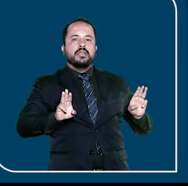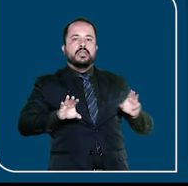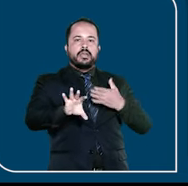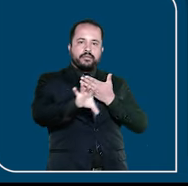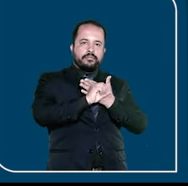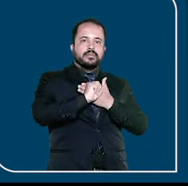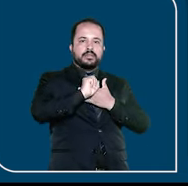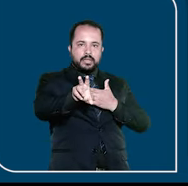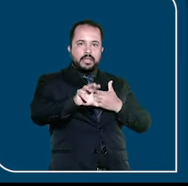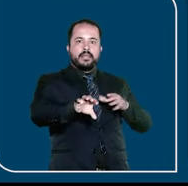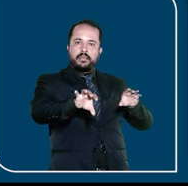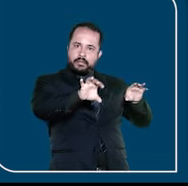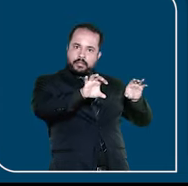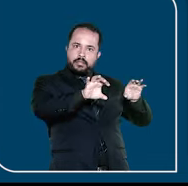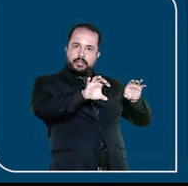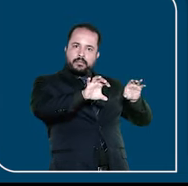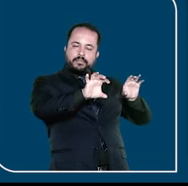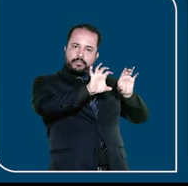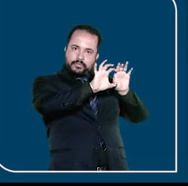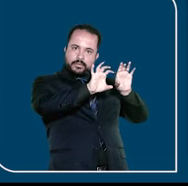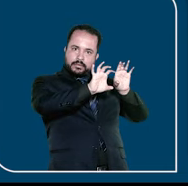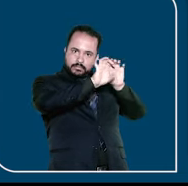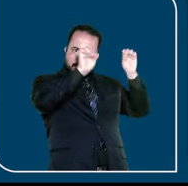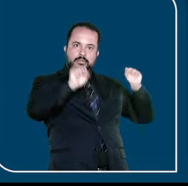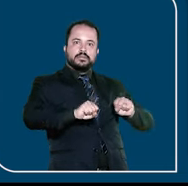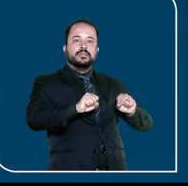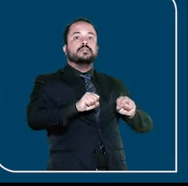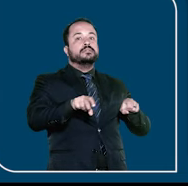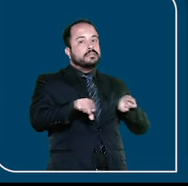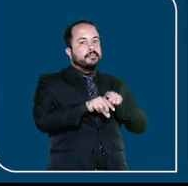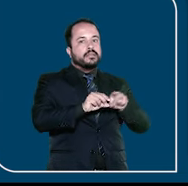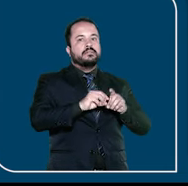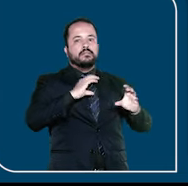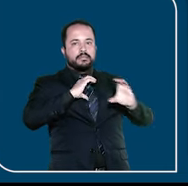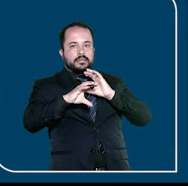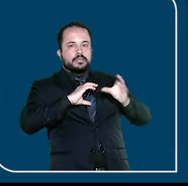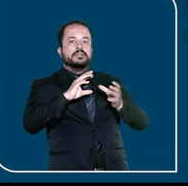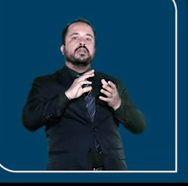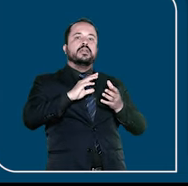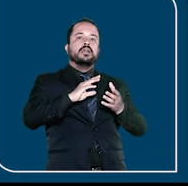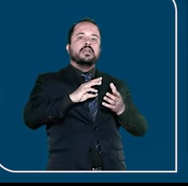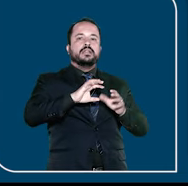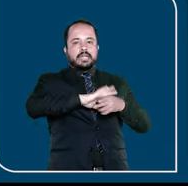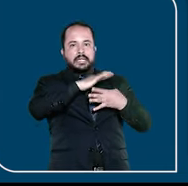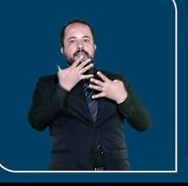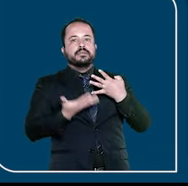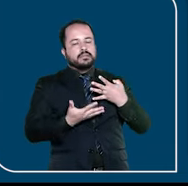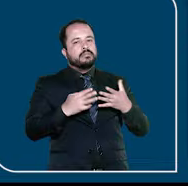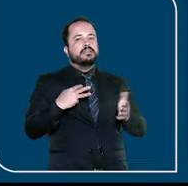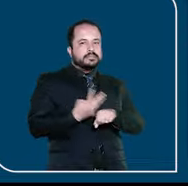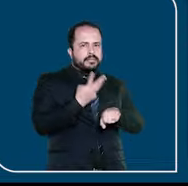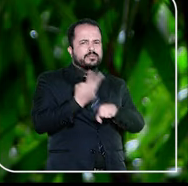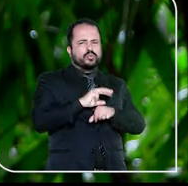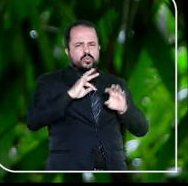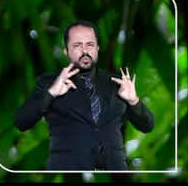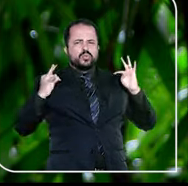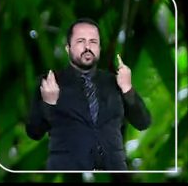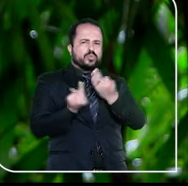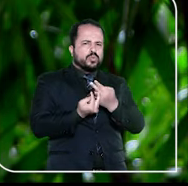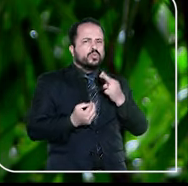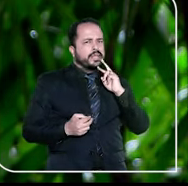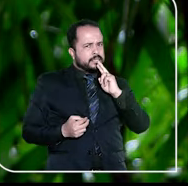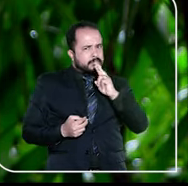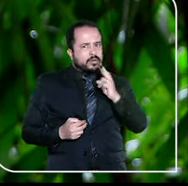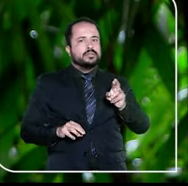pelo formulário eletrônico, e também a ouvidoria das mulheres e para as pessoas que se comunicam em Libras podem usar o WhatsApp. Todo